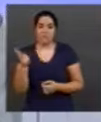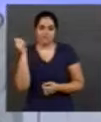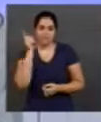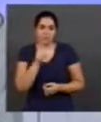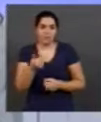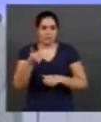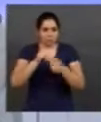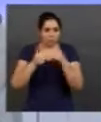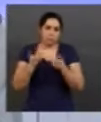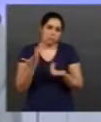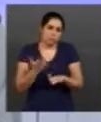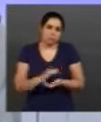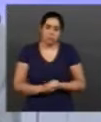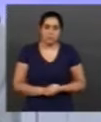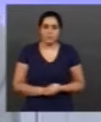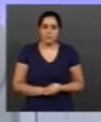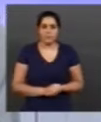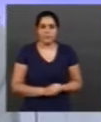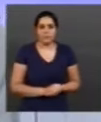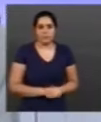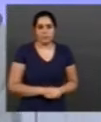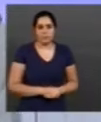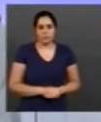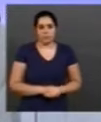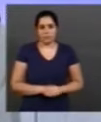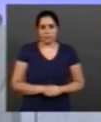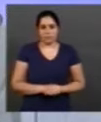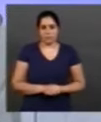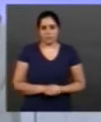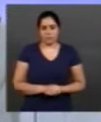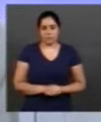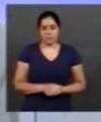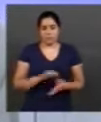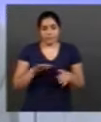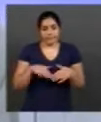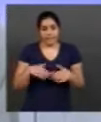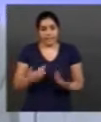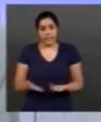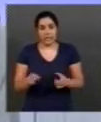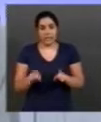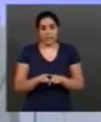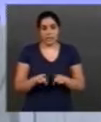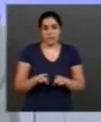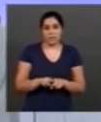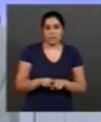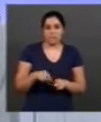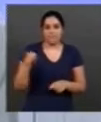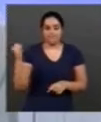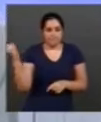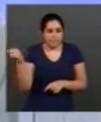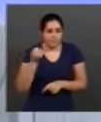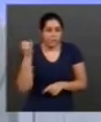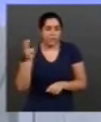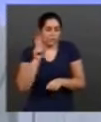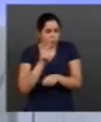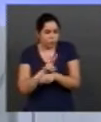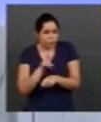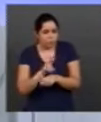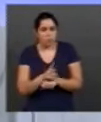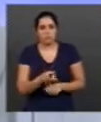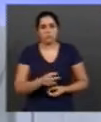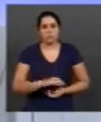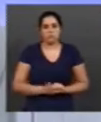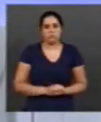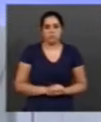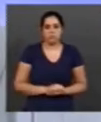a água que está indisponível no planeta, né? Certo? Por isso que, inclusive, a questão da importância de a gente preservar esse bem, que é um bem